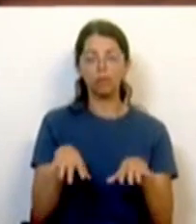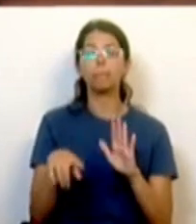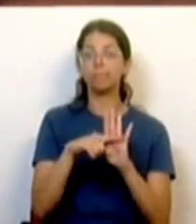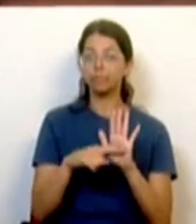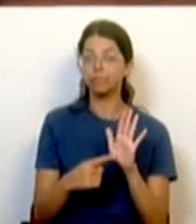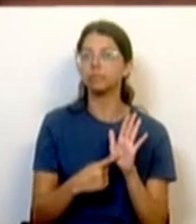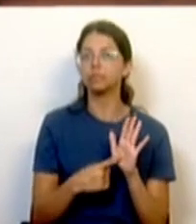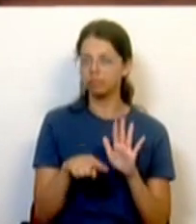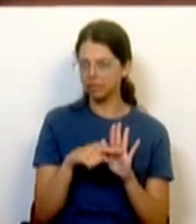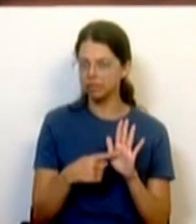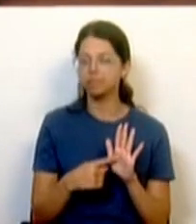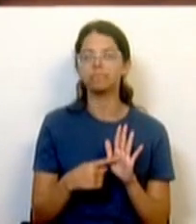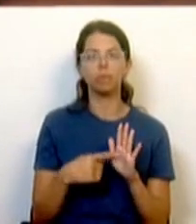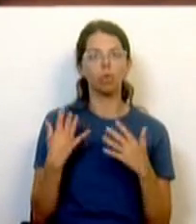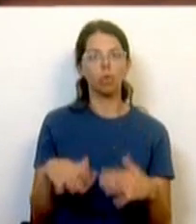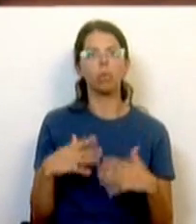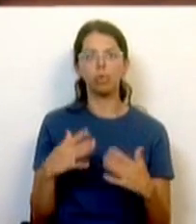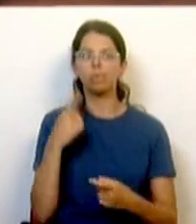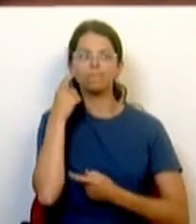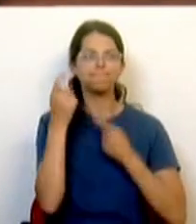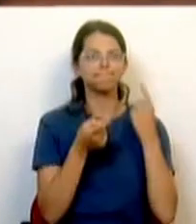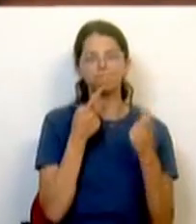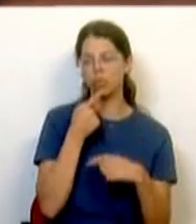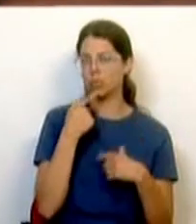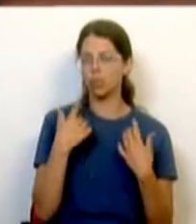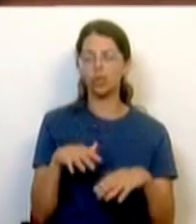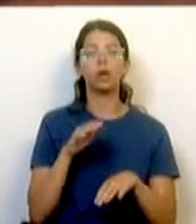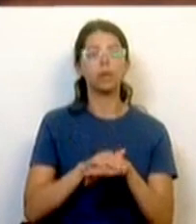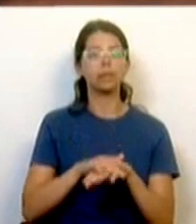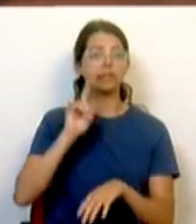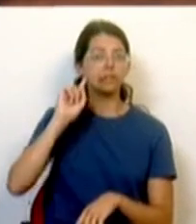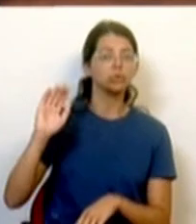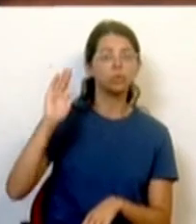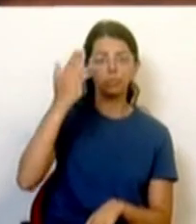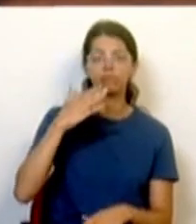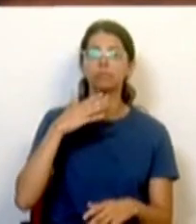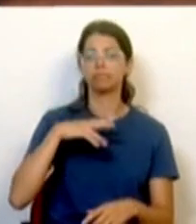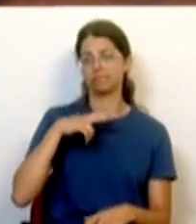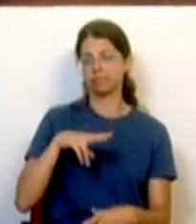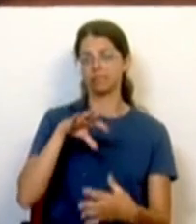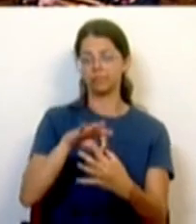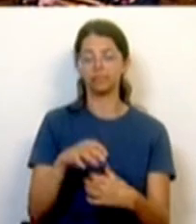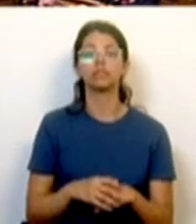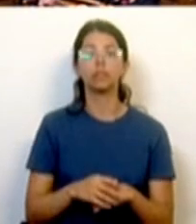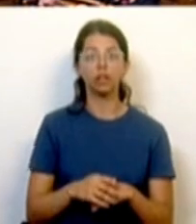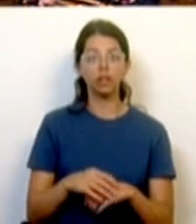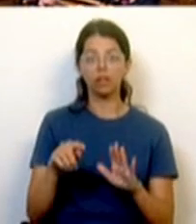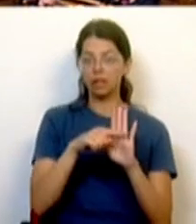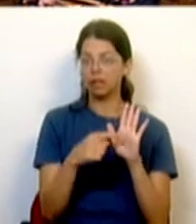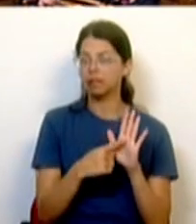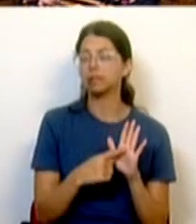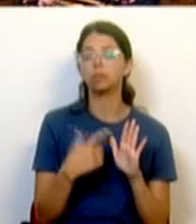tido de facto uma enorme procura porque é uma medida essencial para o país. É uma medida